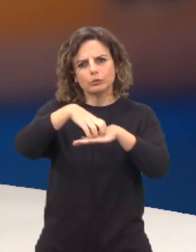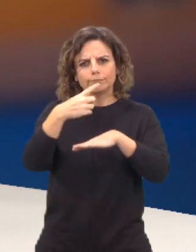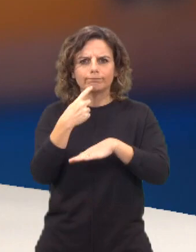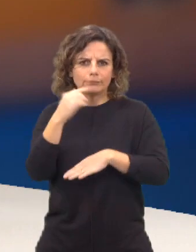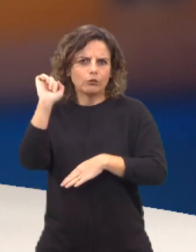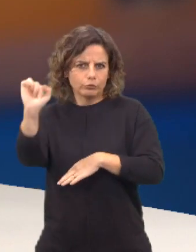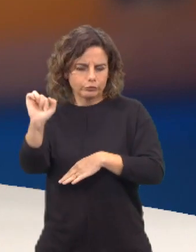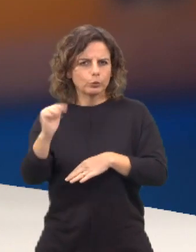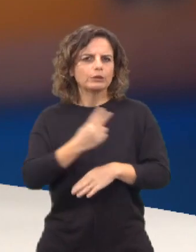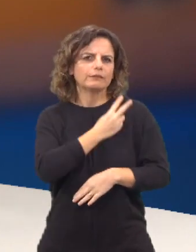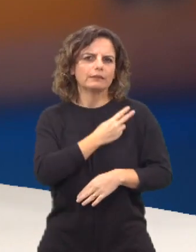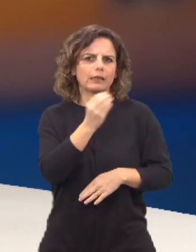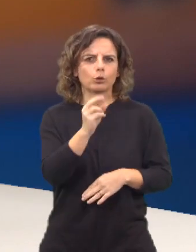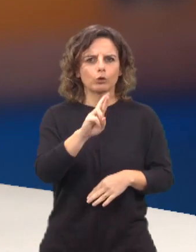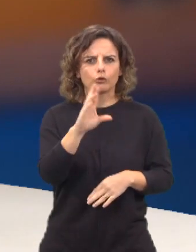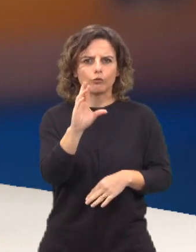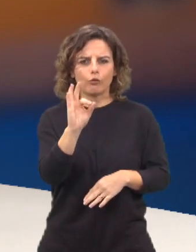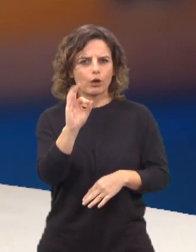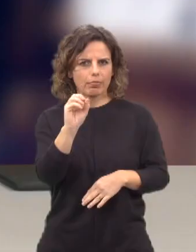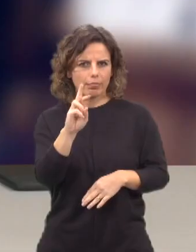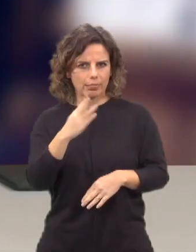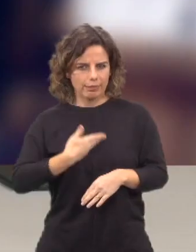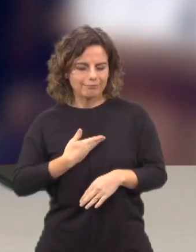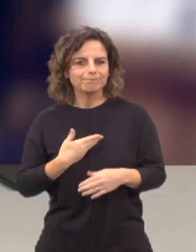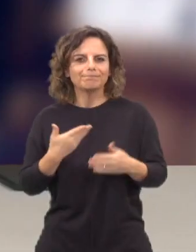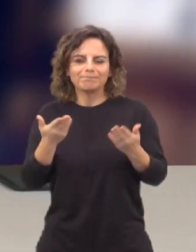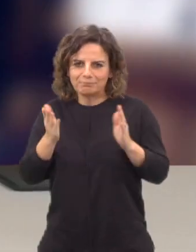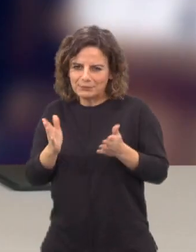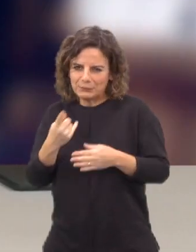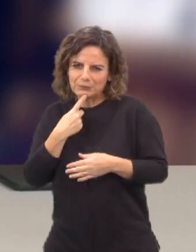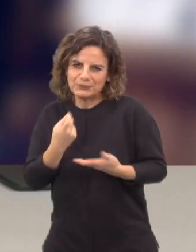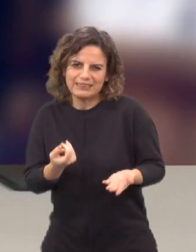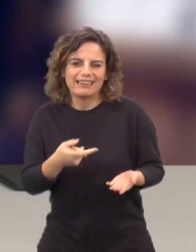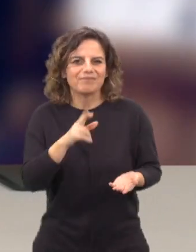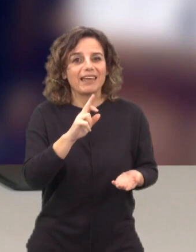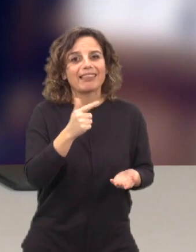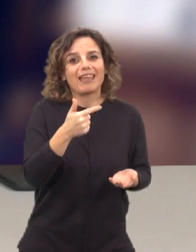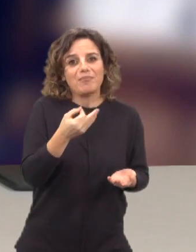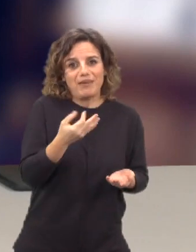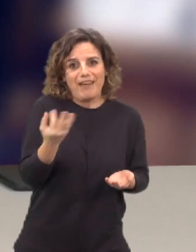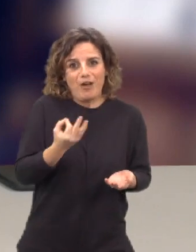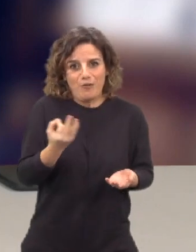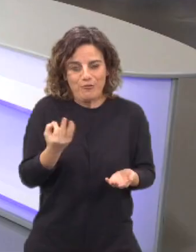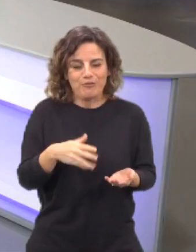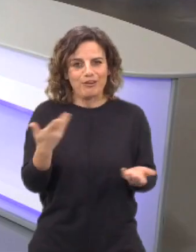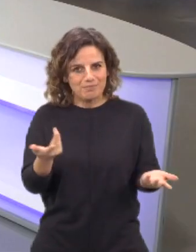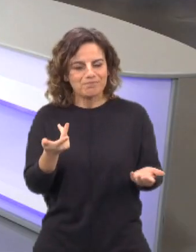Universidade de Oxford. António, eu tenho que lhe perguntar, sendo a RTP a eleita